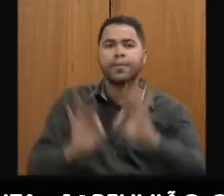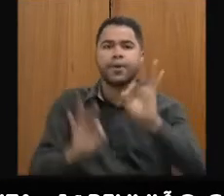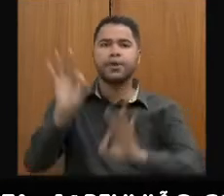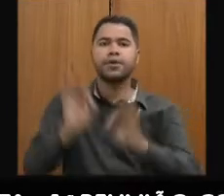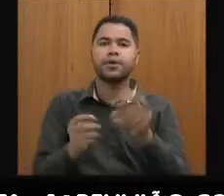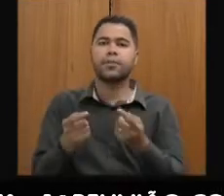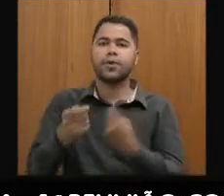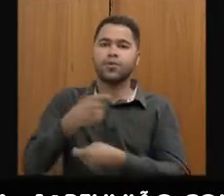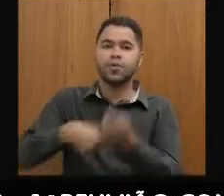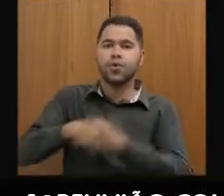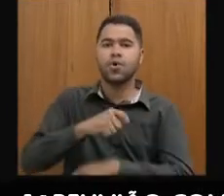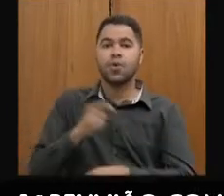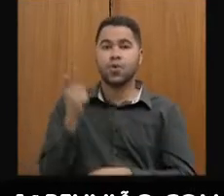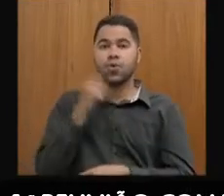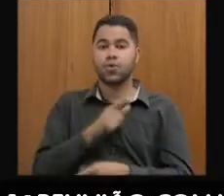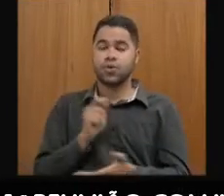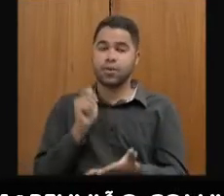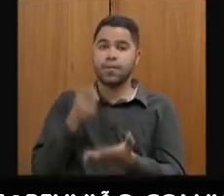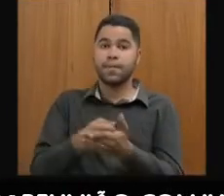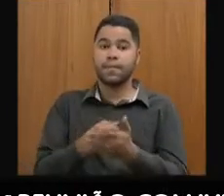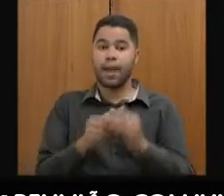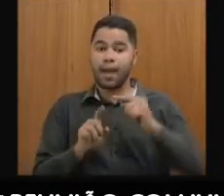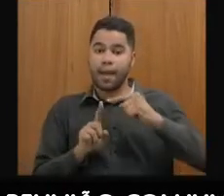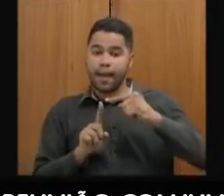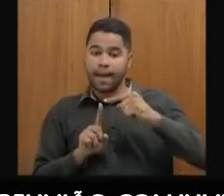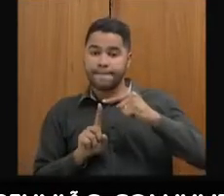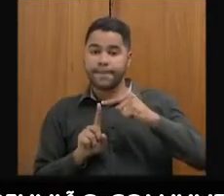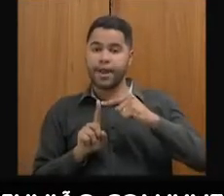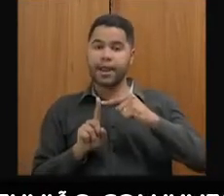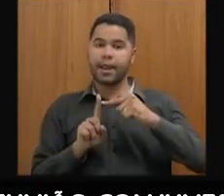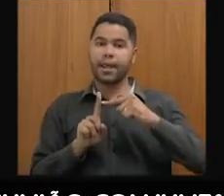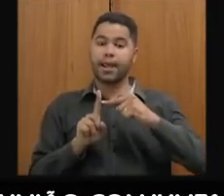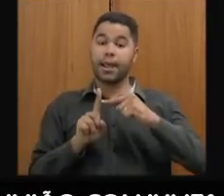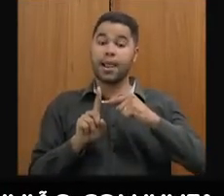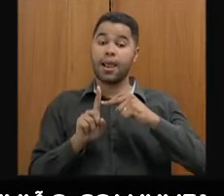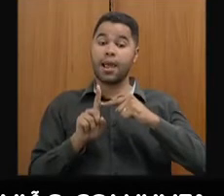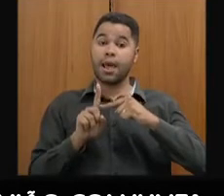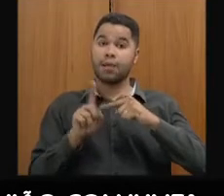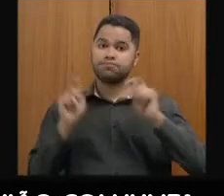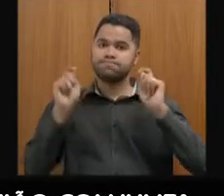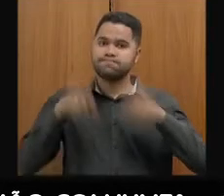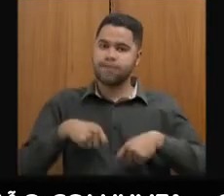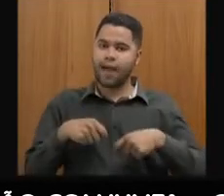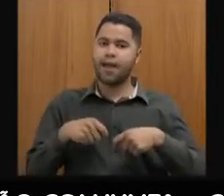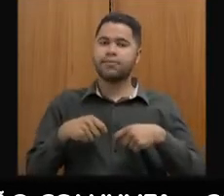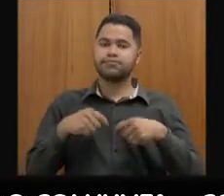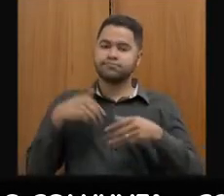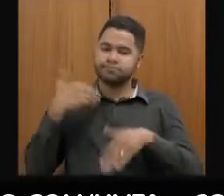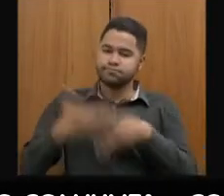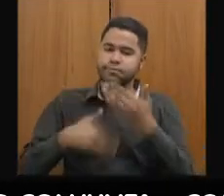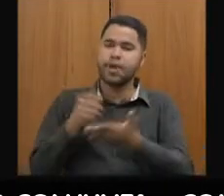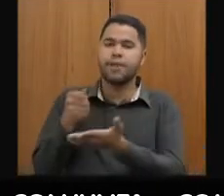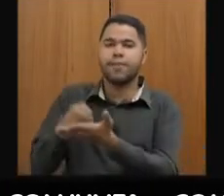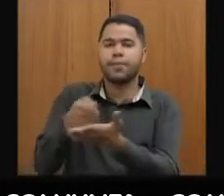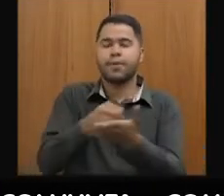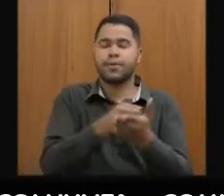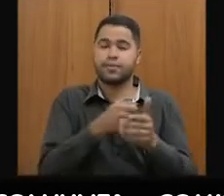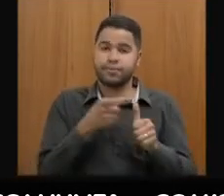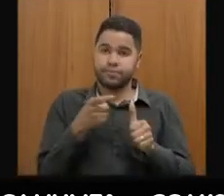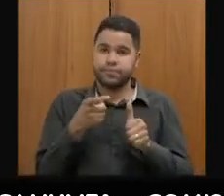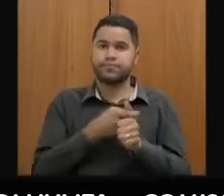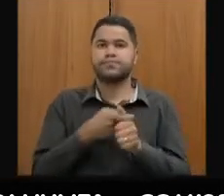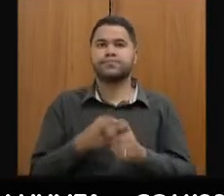financeiro e conseguir gerar um superávit primário suficiente que acomode a evolução do pagamento da sua dívida. Então,